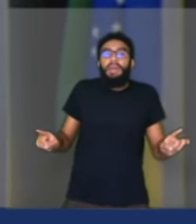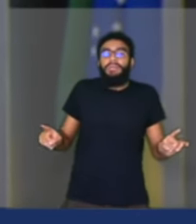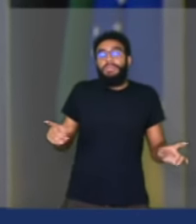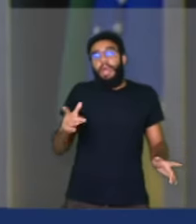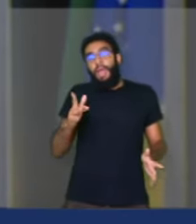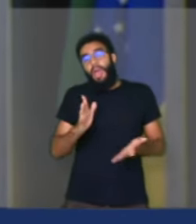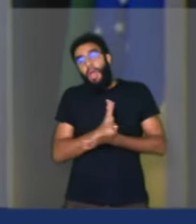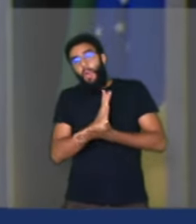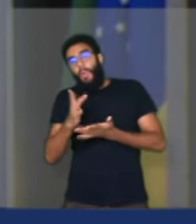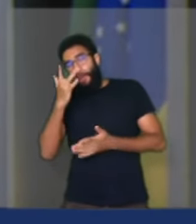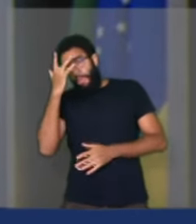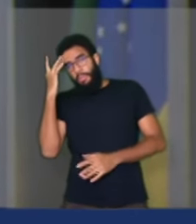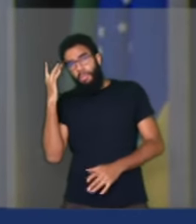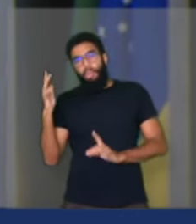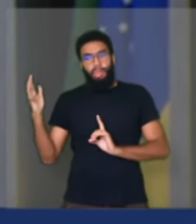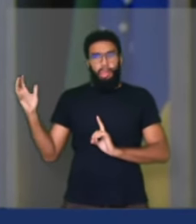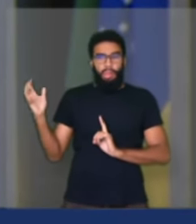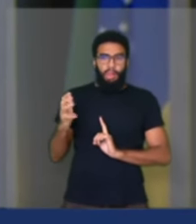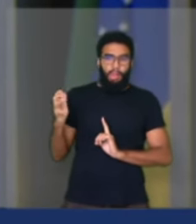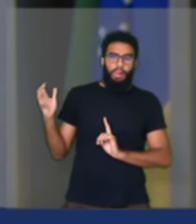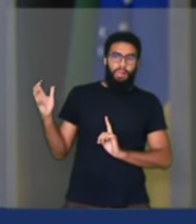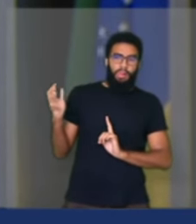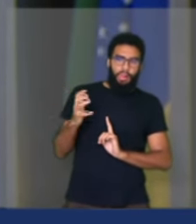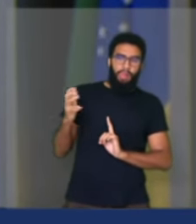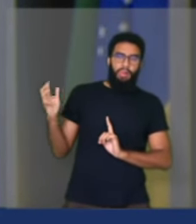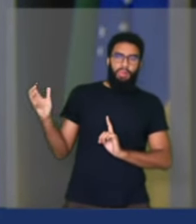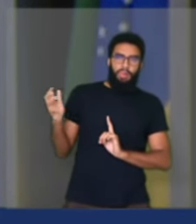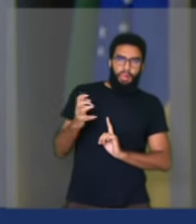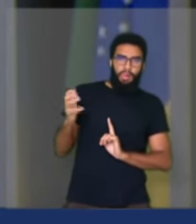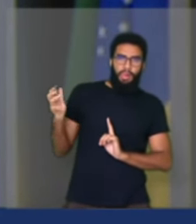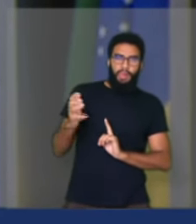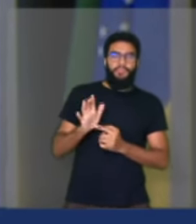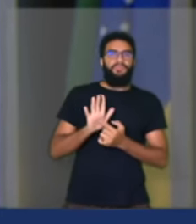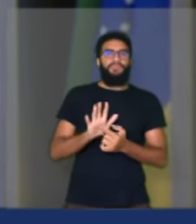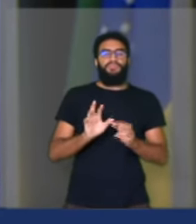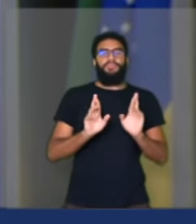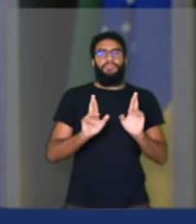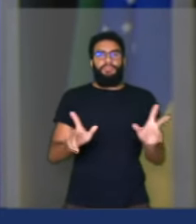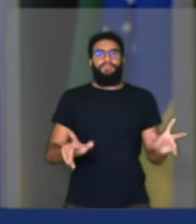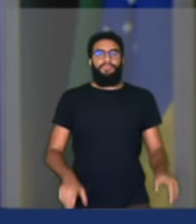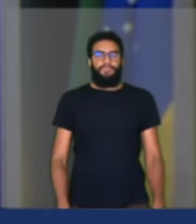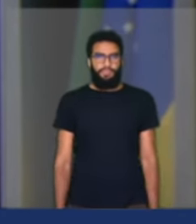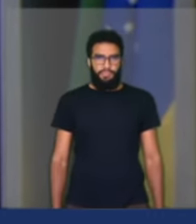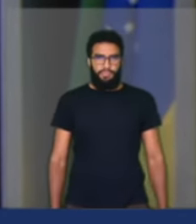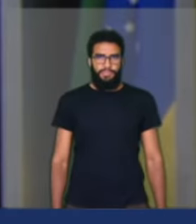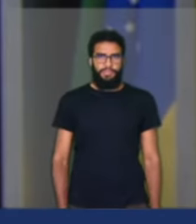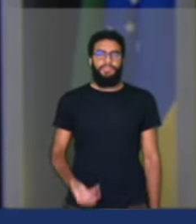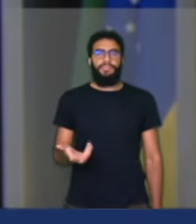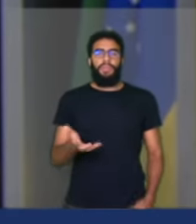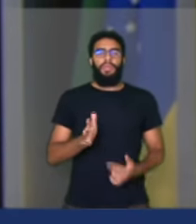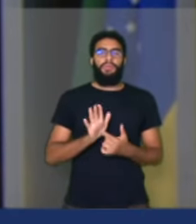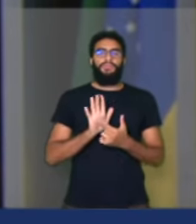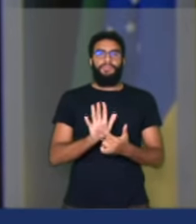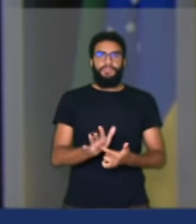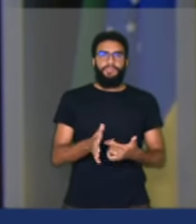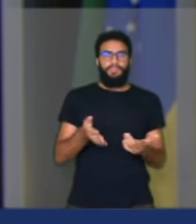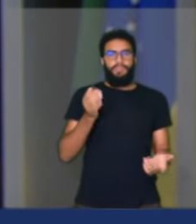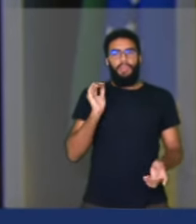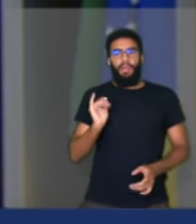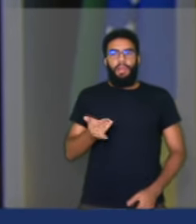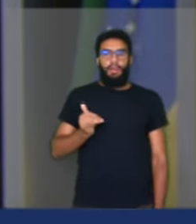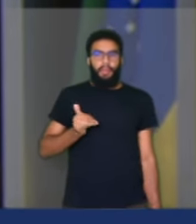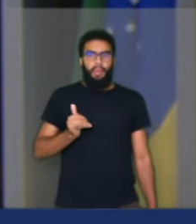aí o tempo inteiro querendo deturpar os dados. Querendo mostrar narrativas, fazer